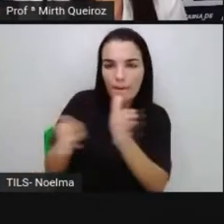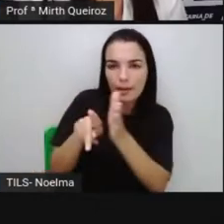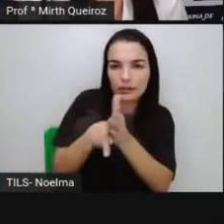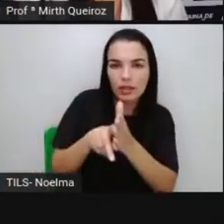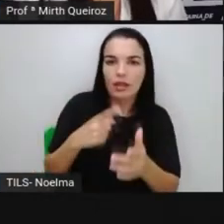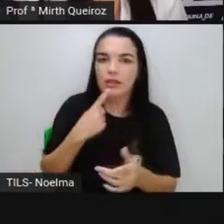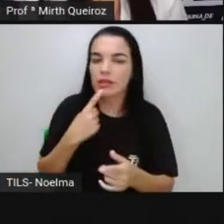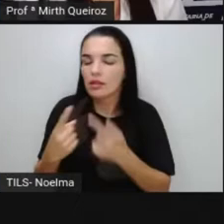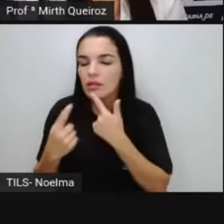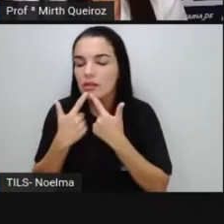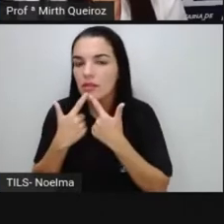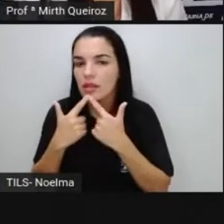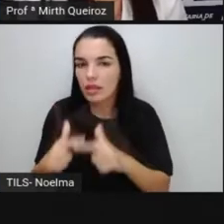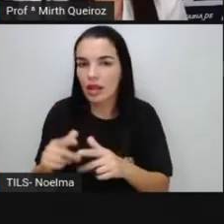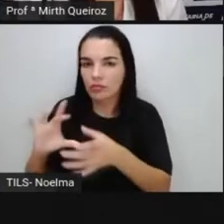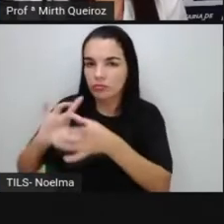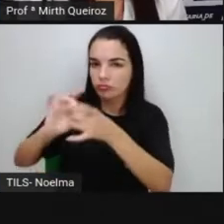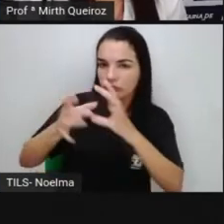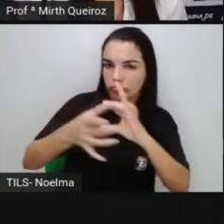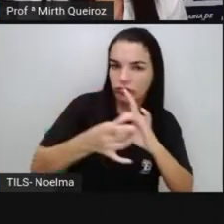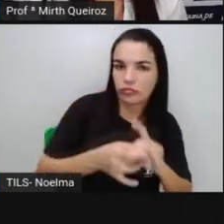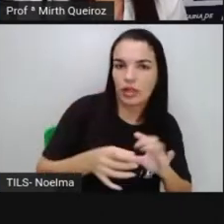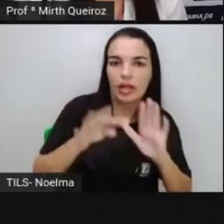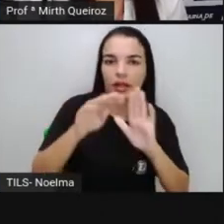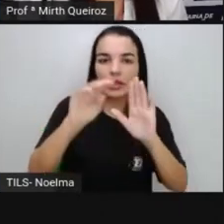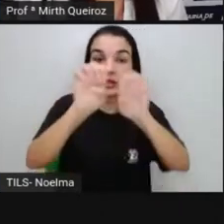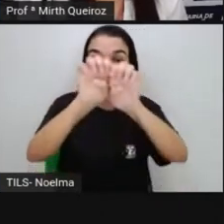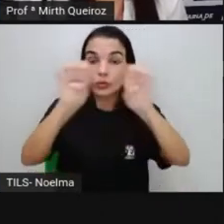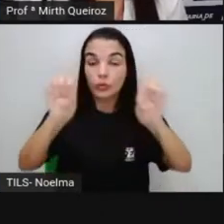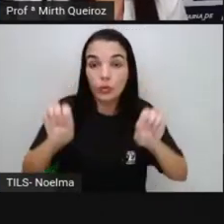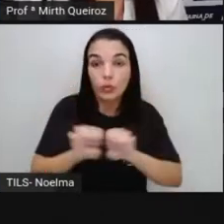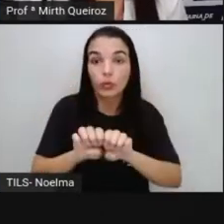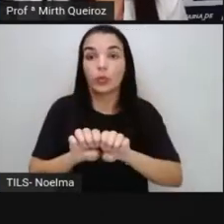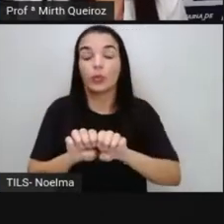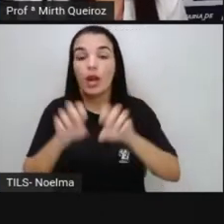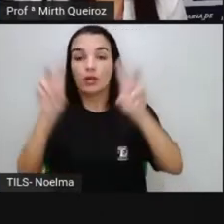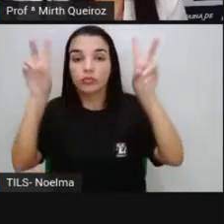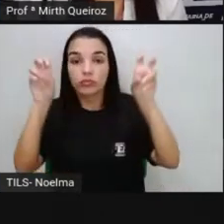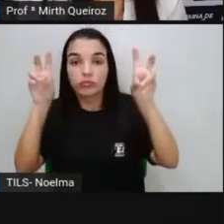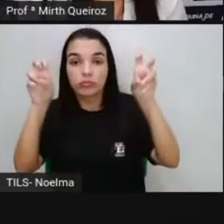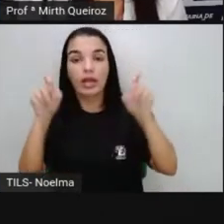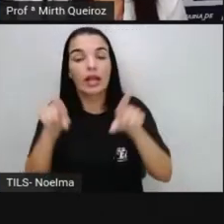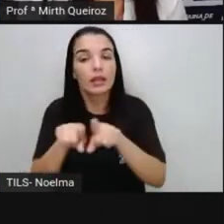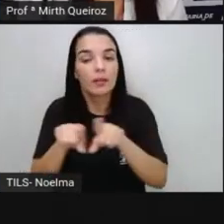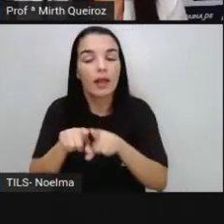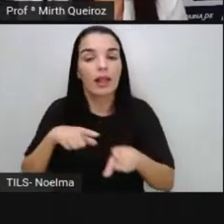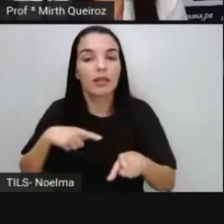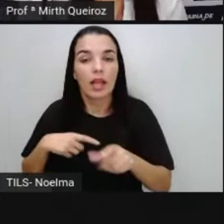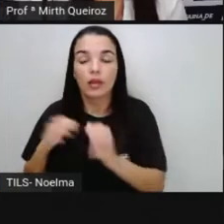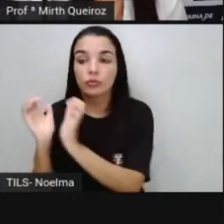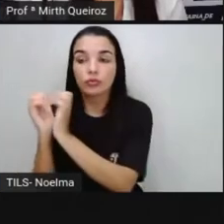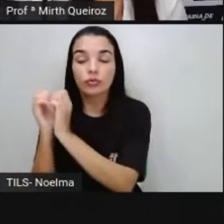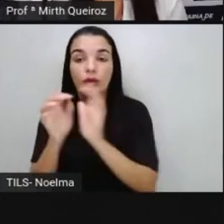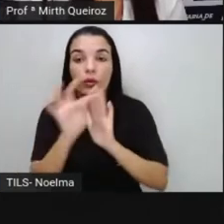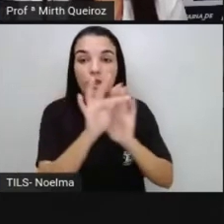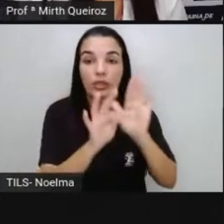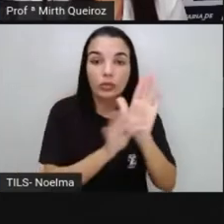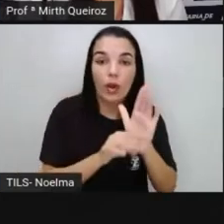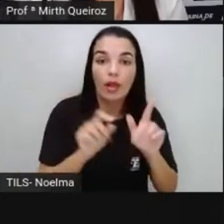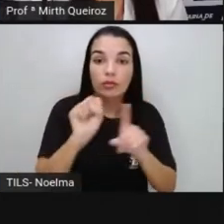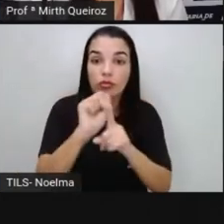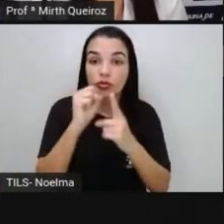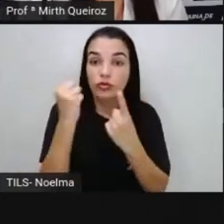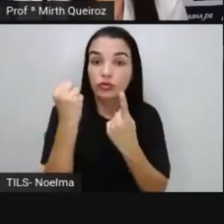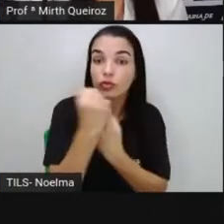linguagem, à estrutura, ao conteúdo. Assim, os gêneros textuais exercem a função social